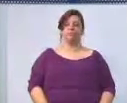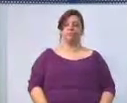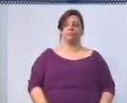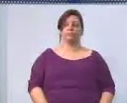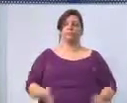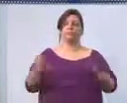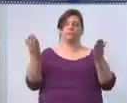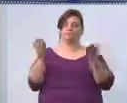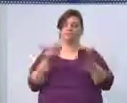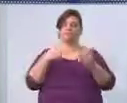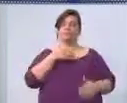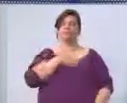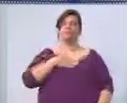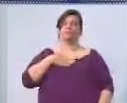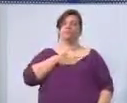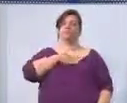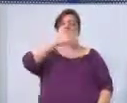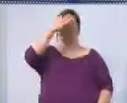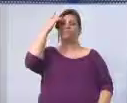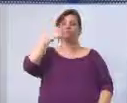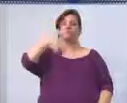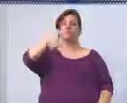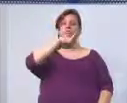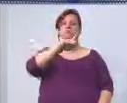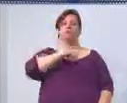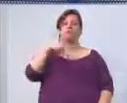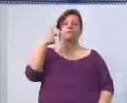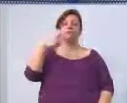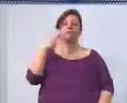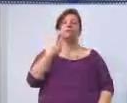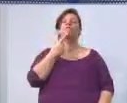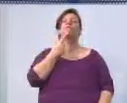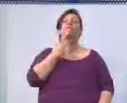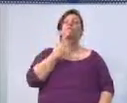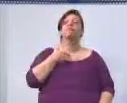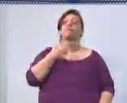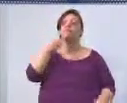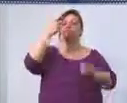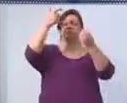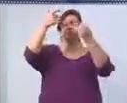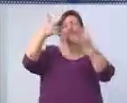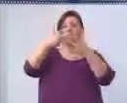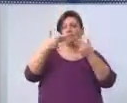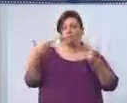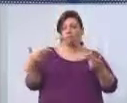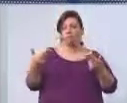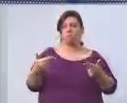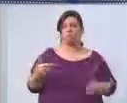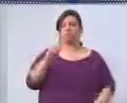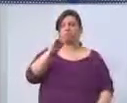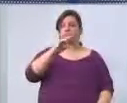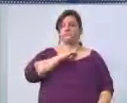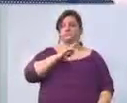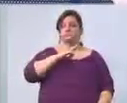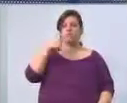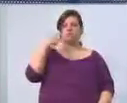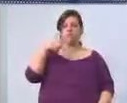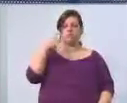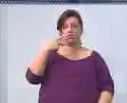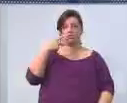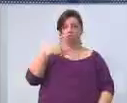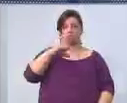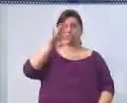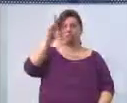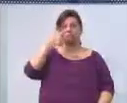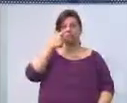Neste momento, gostaria de saber se há algum vereador que gostaria de fazer uso da palavra, se há algum vereador que gostaria de fazer uso